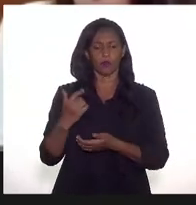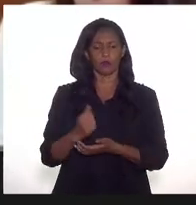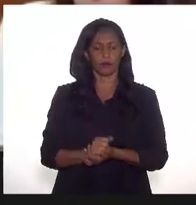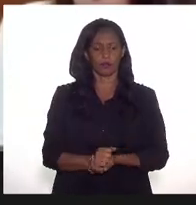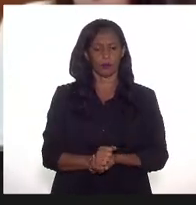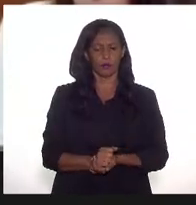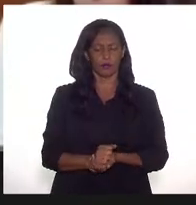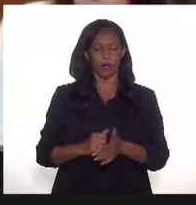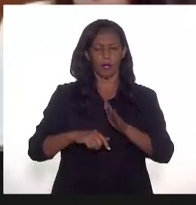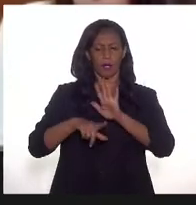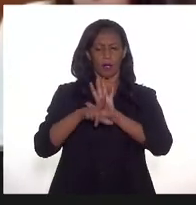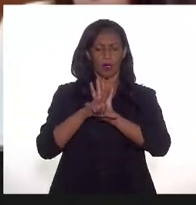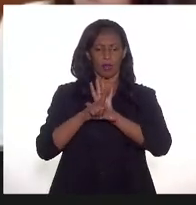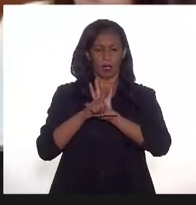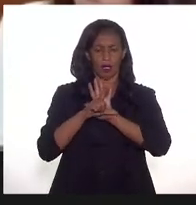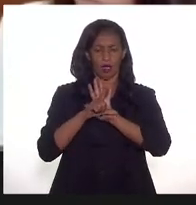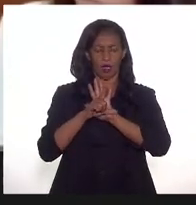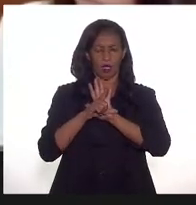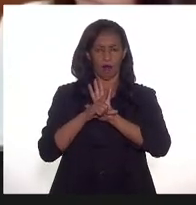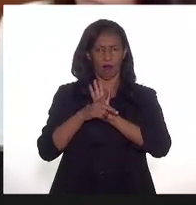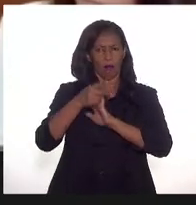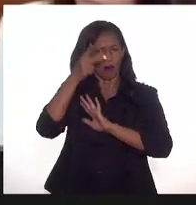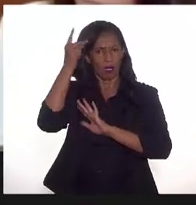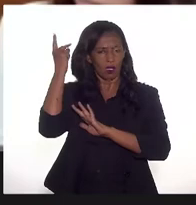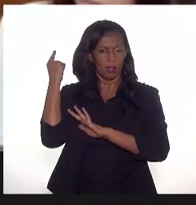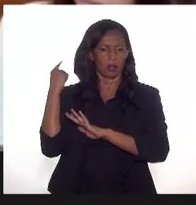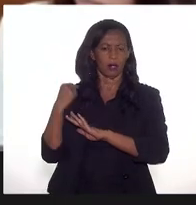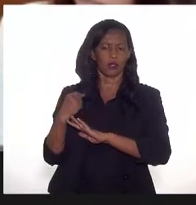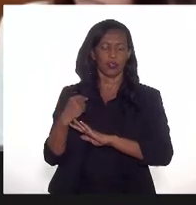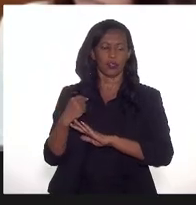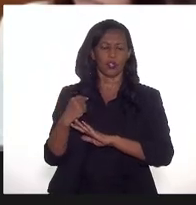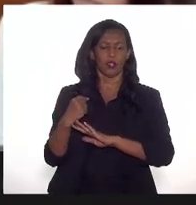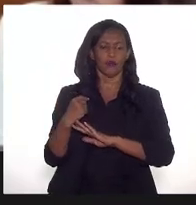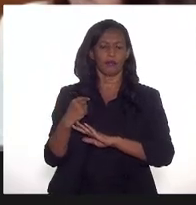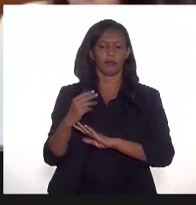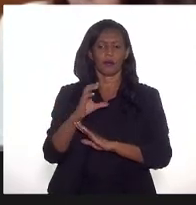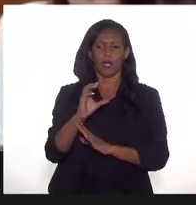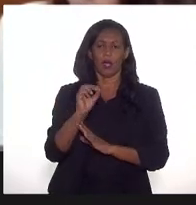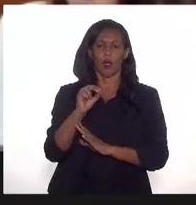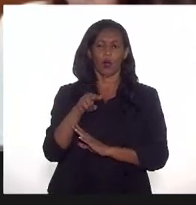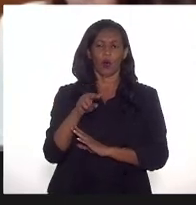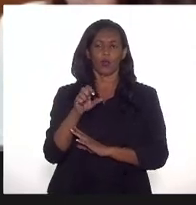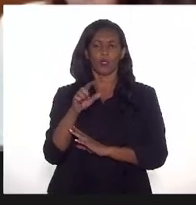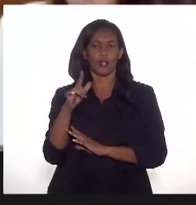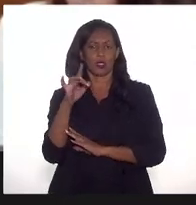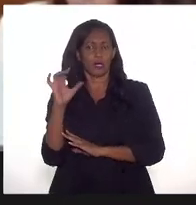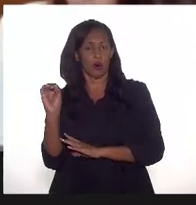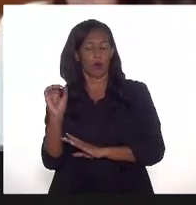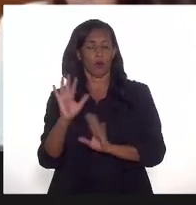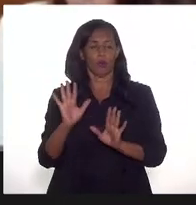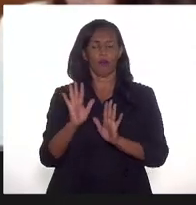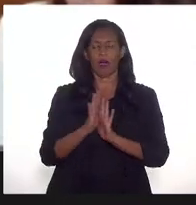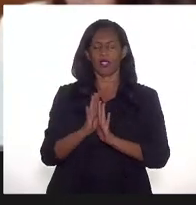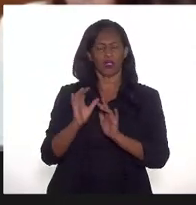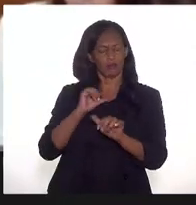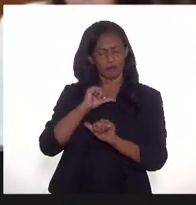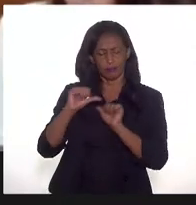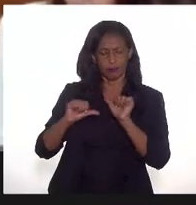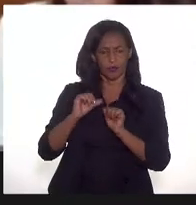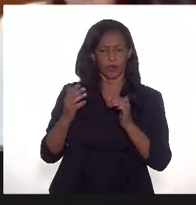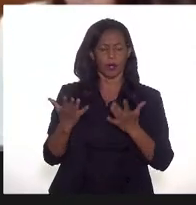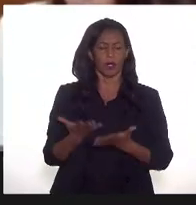na lei, no padrão da lei antiga seria a concessão, mas qualquer jeito para escoamento não se aplicaria. Então,